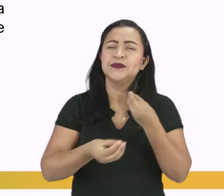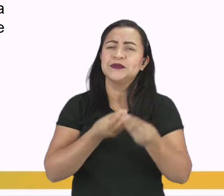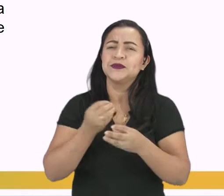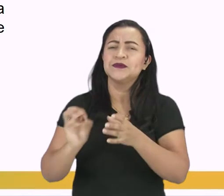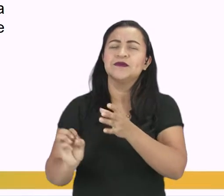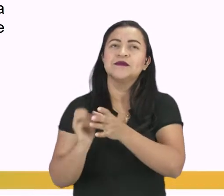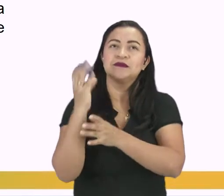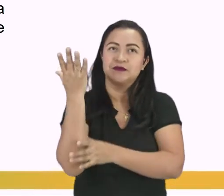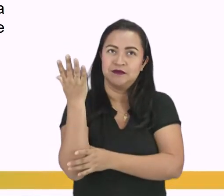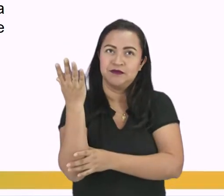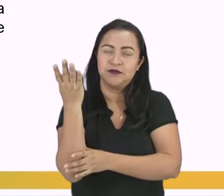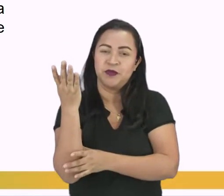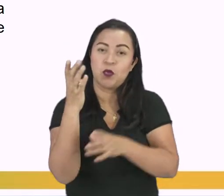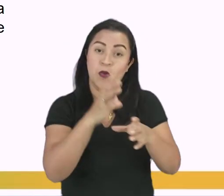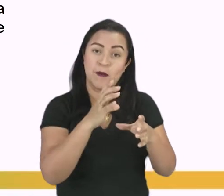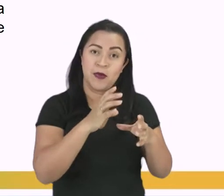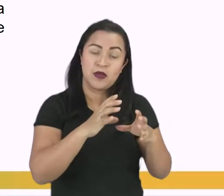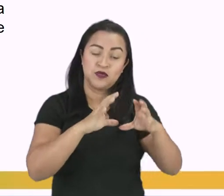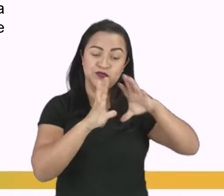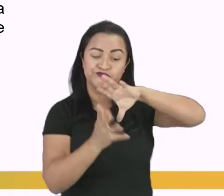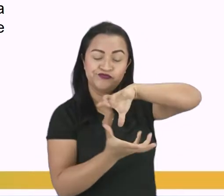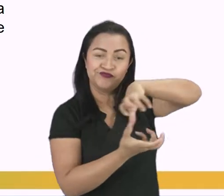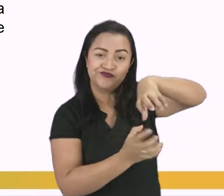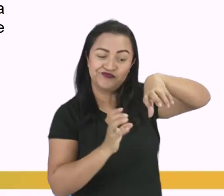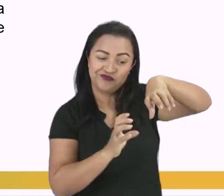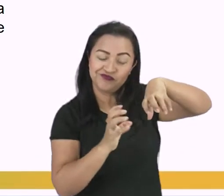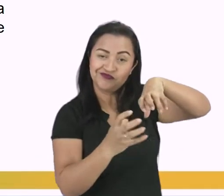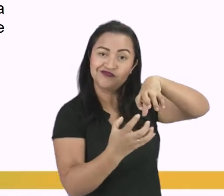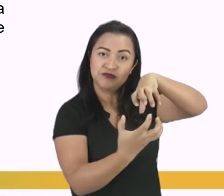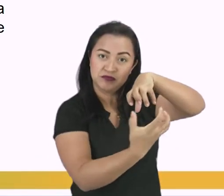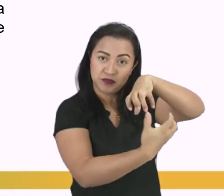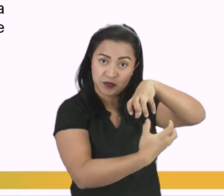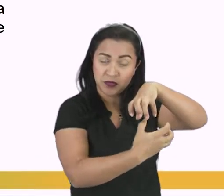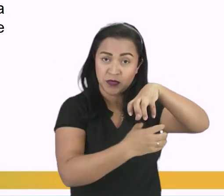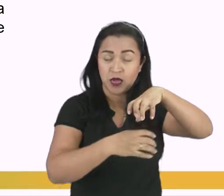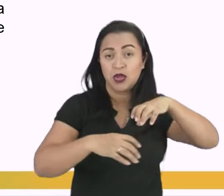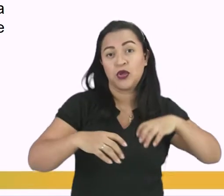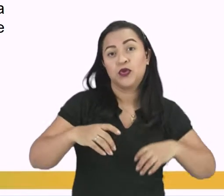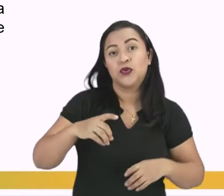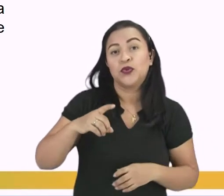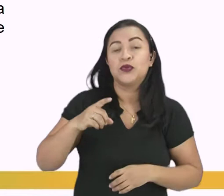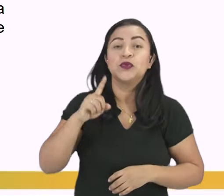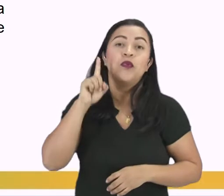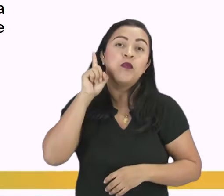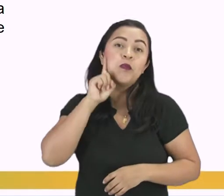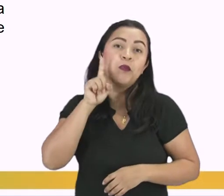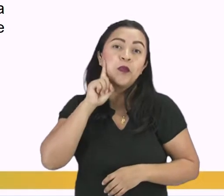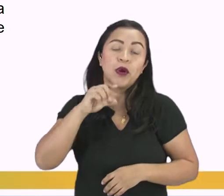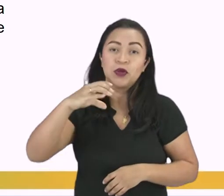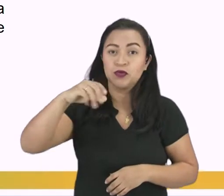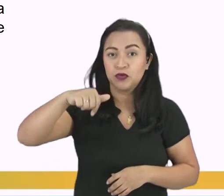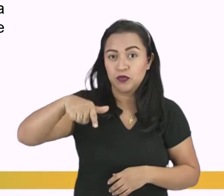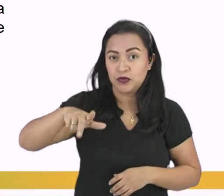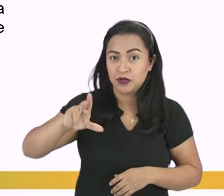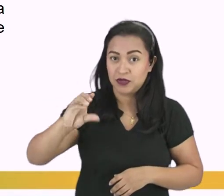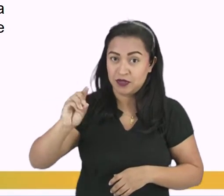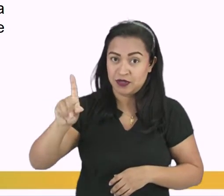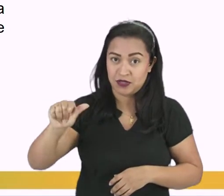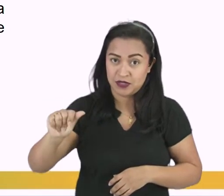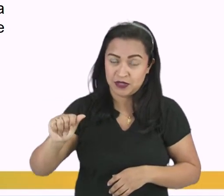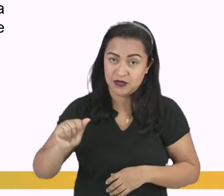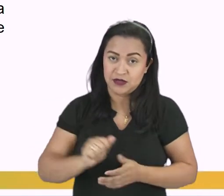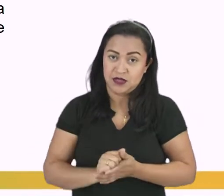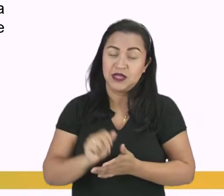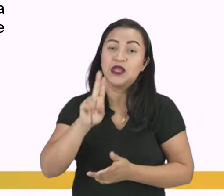A porção do continente que compreende os Estados Unidos e o Canadá recebem o nome de América Anglo